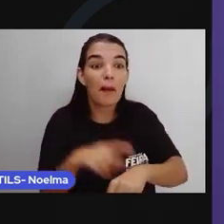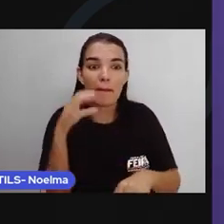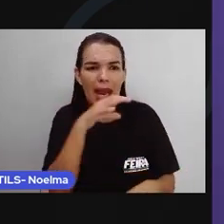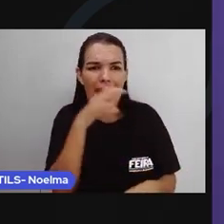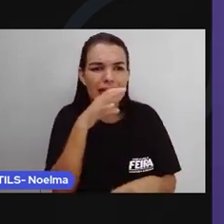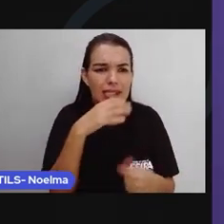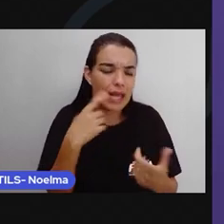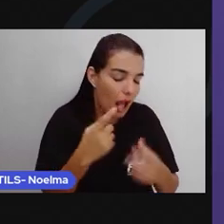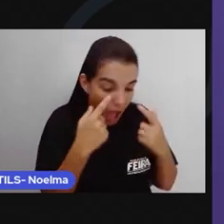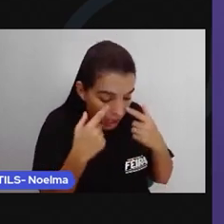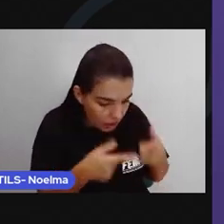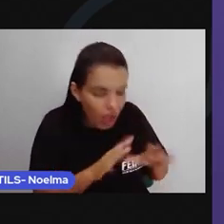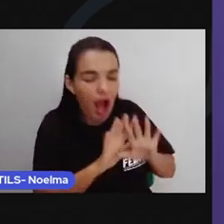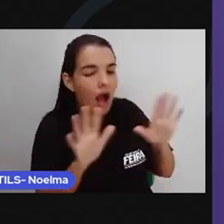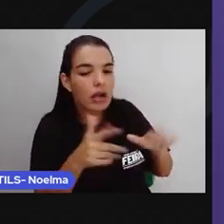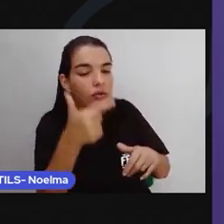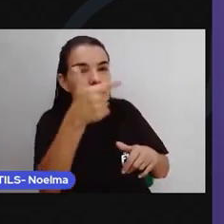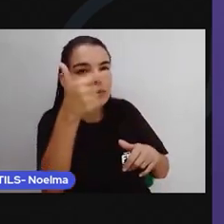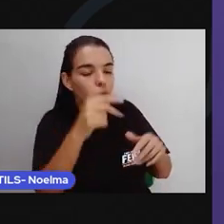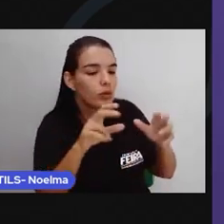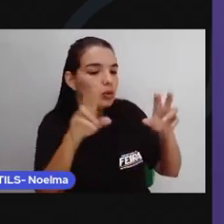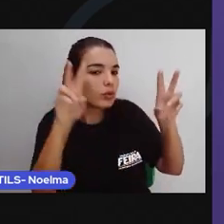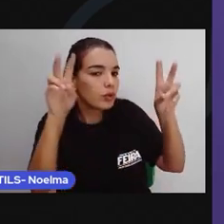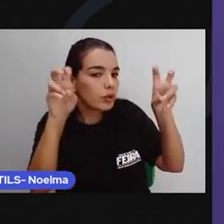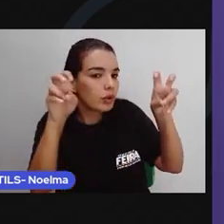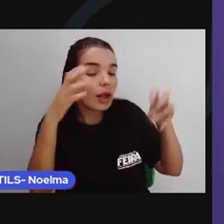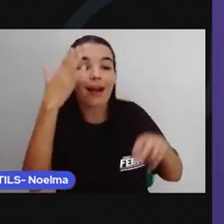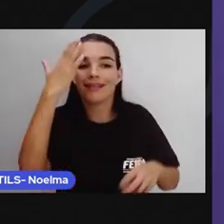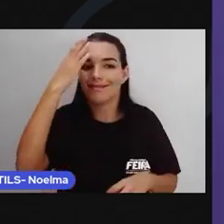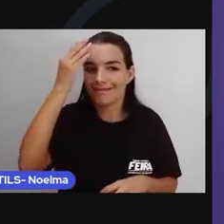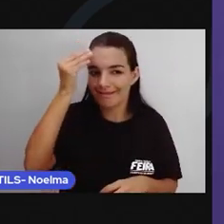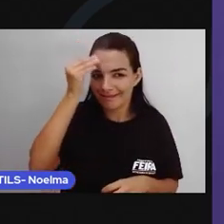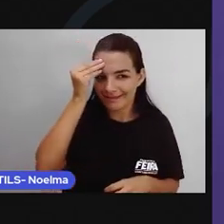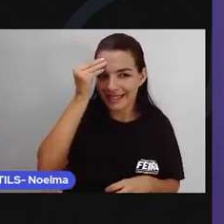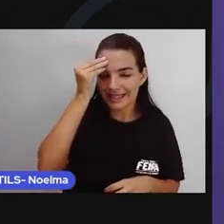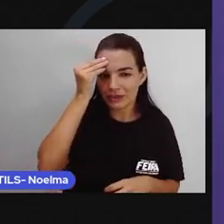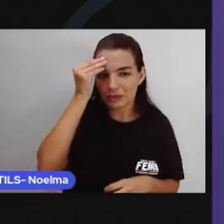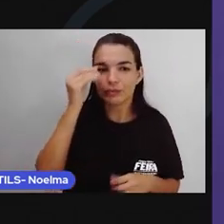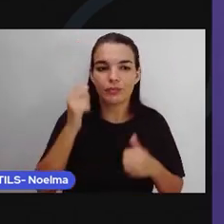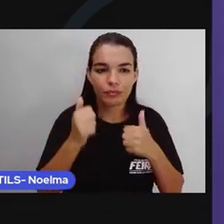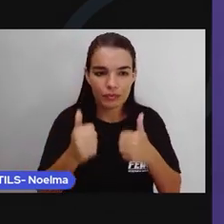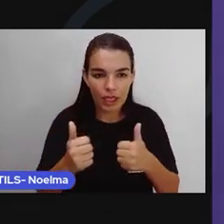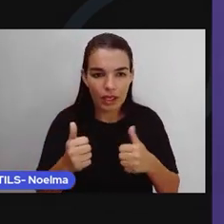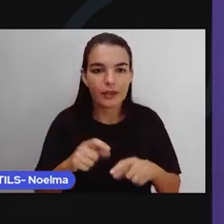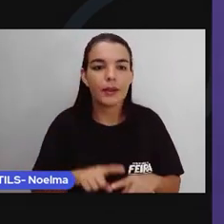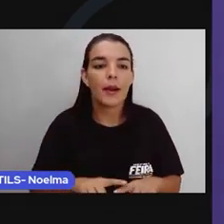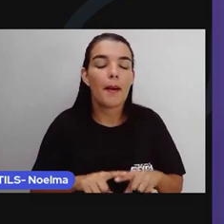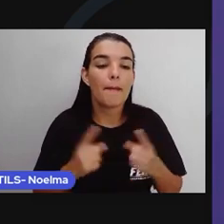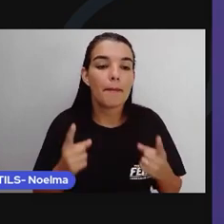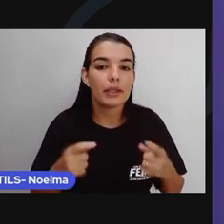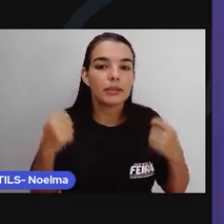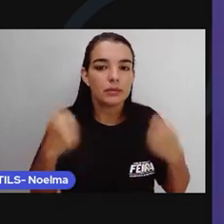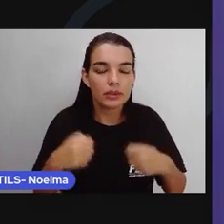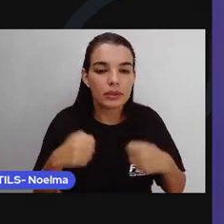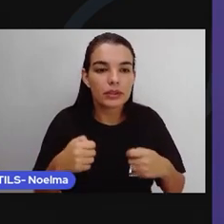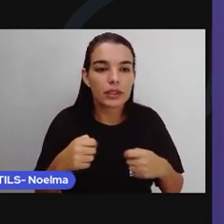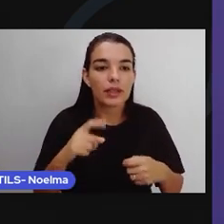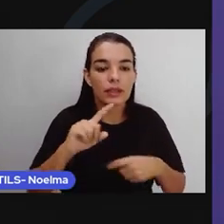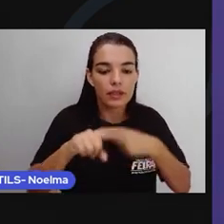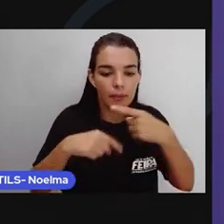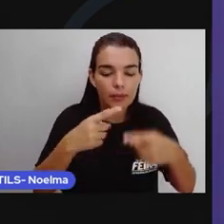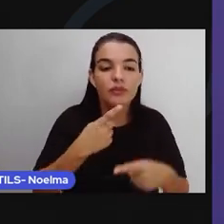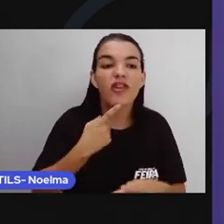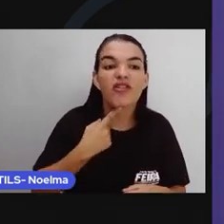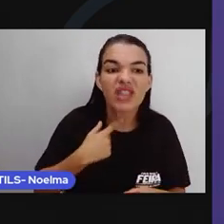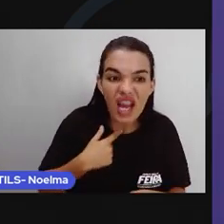você já vai saber do que trata aquela notícia. Mas, provavelmente, isso vai despertar a sua curiosidade para saber mais detalhes a respeito daquele